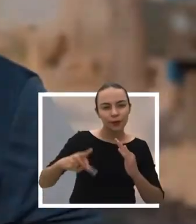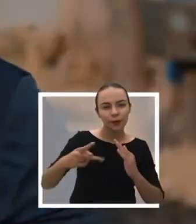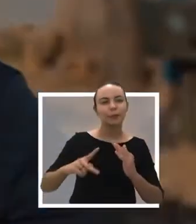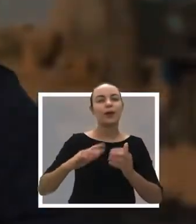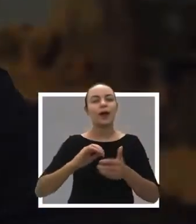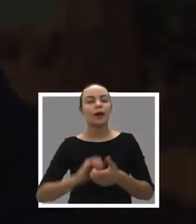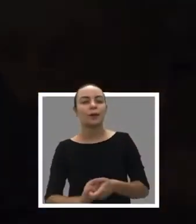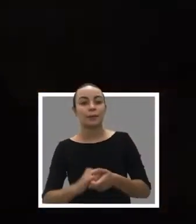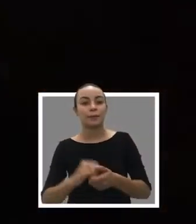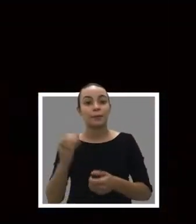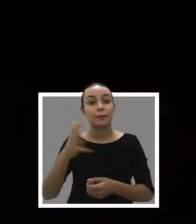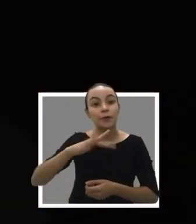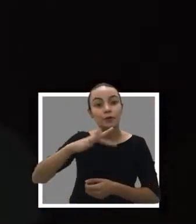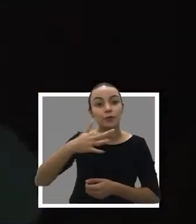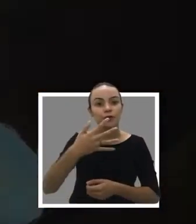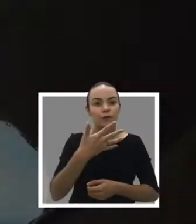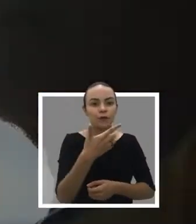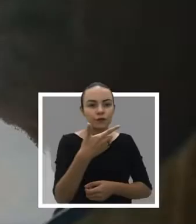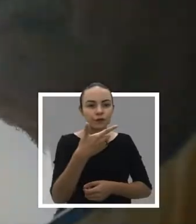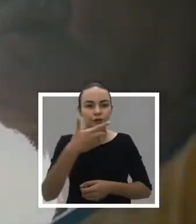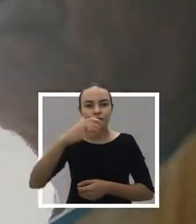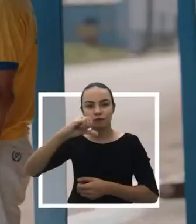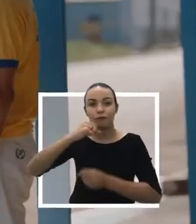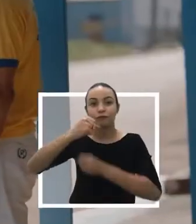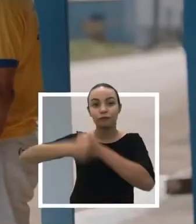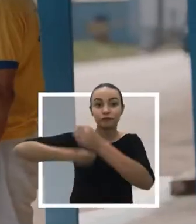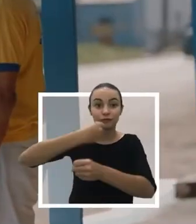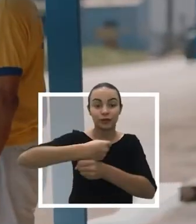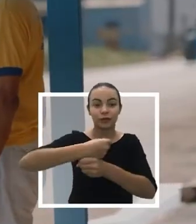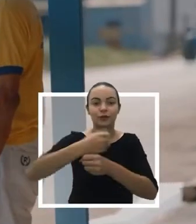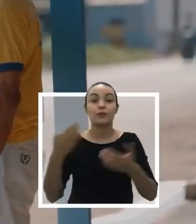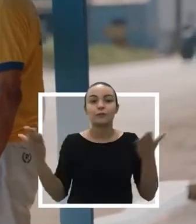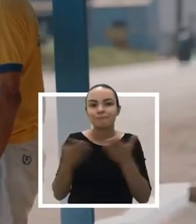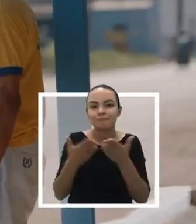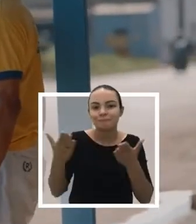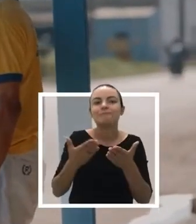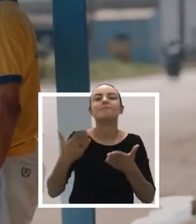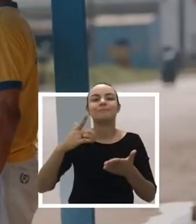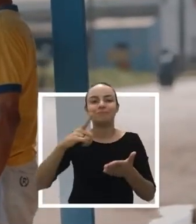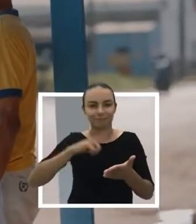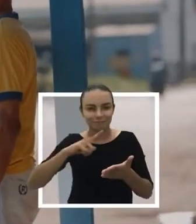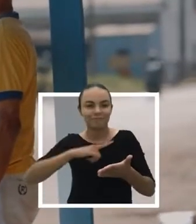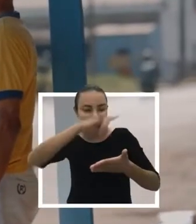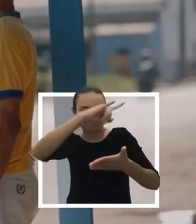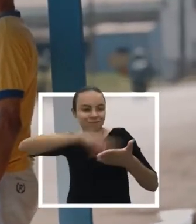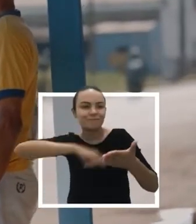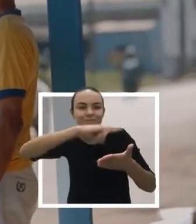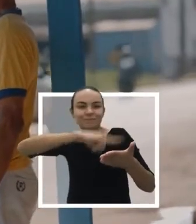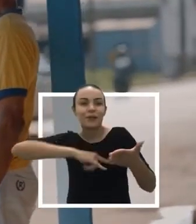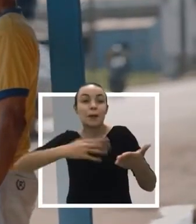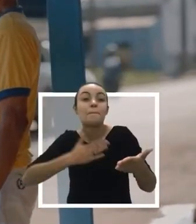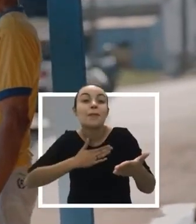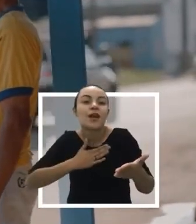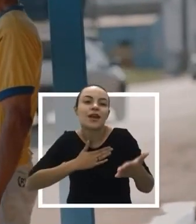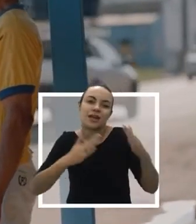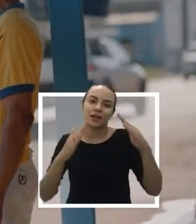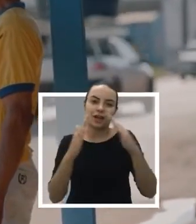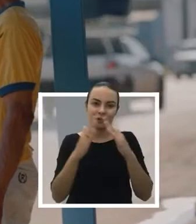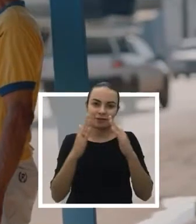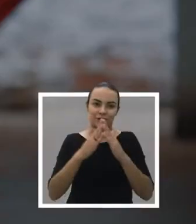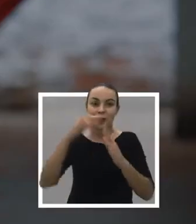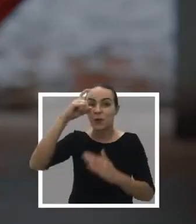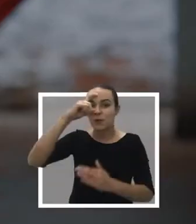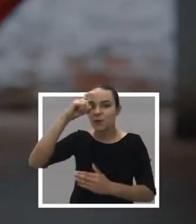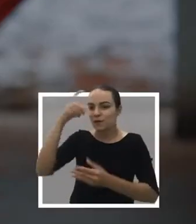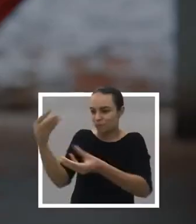Eu moro nesse bairro há 29 anos e hoje eu tenho a minha escritura que o prefeito Hildo Chaves me